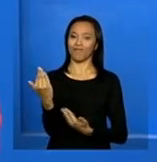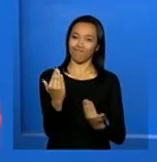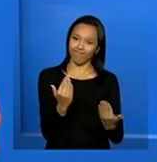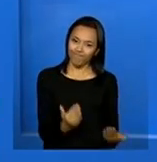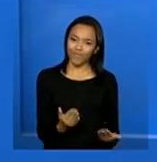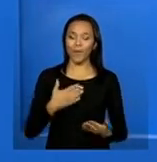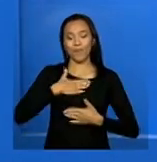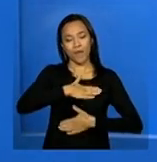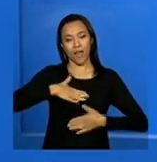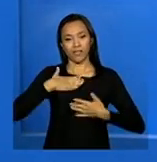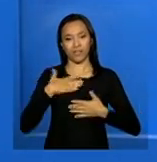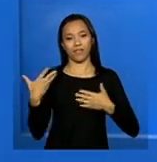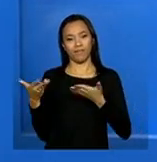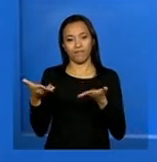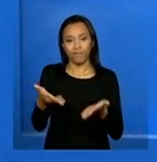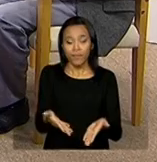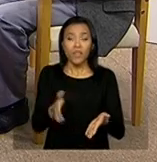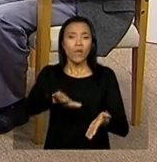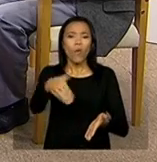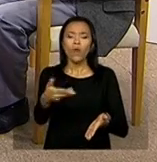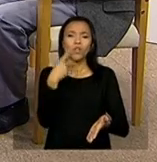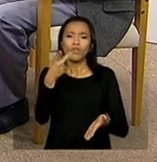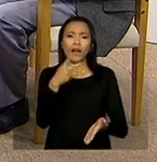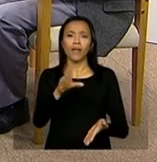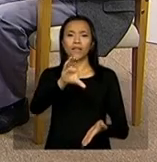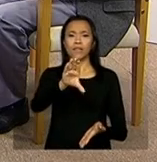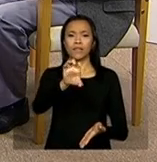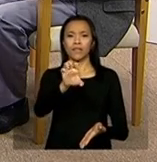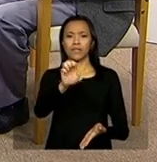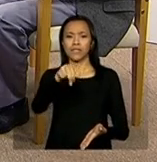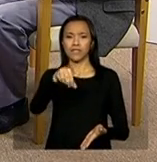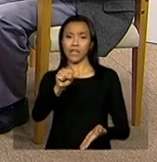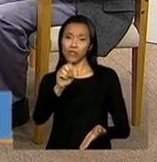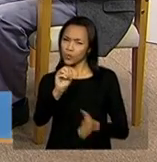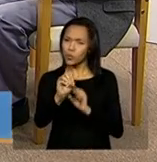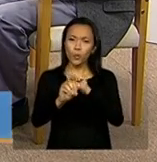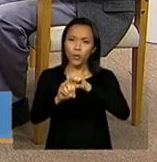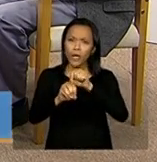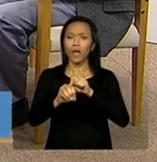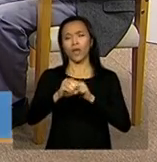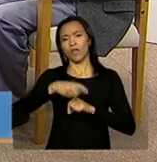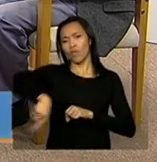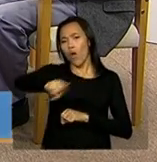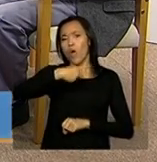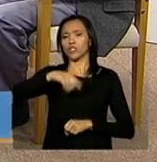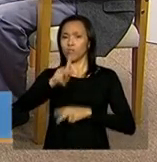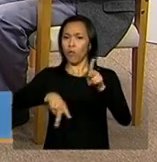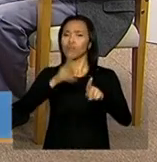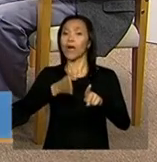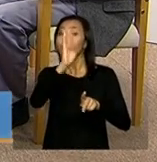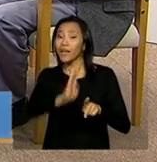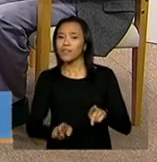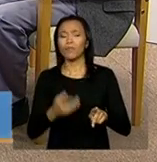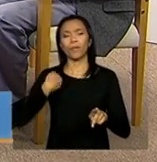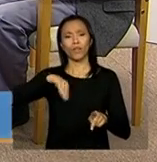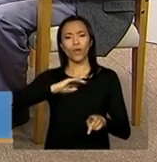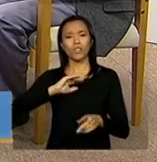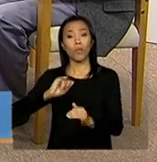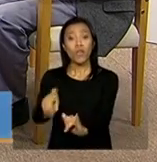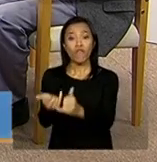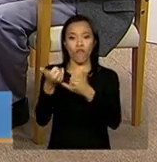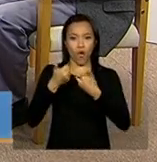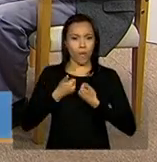recebê-los. E quando a gente fala em Censo, o brasileiro está acostumado, porque é através do Censo que a gente tem uma radiografia do país.